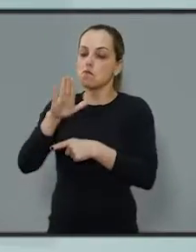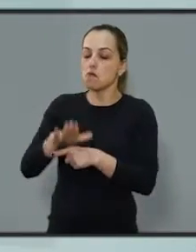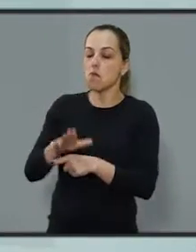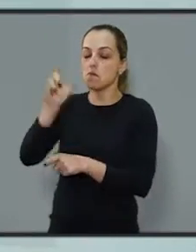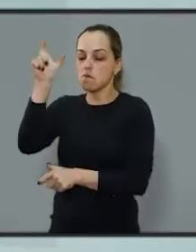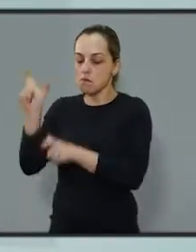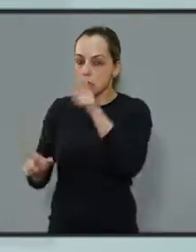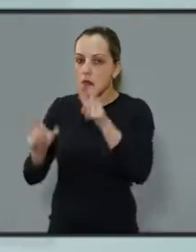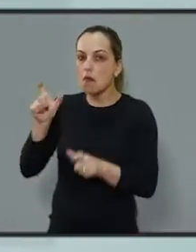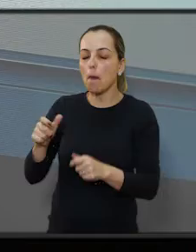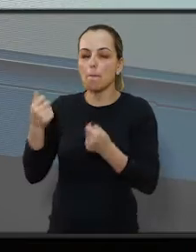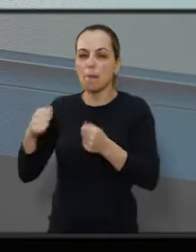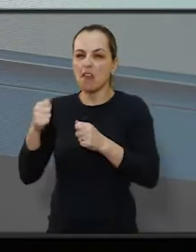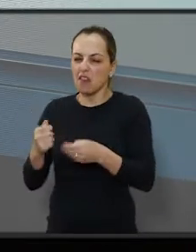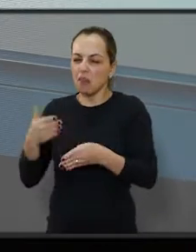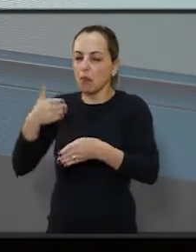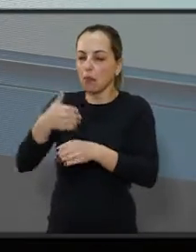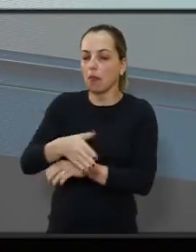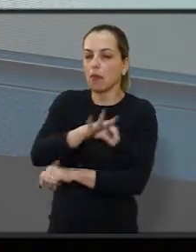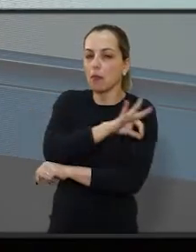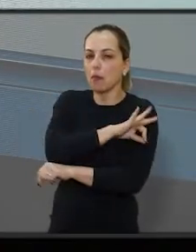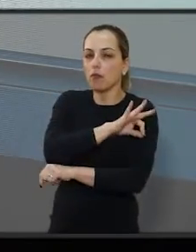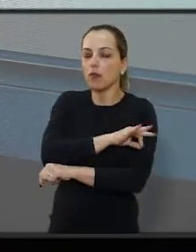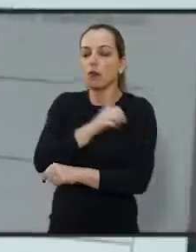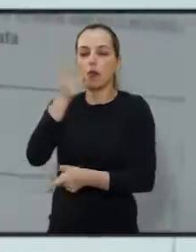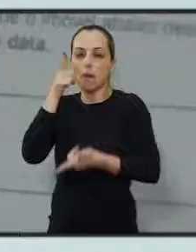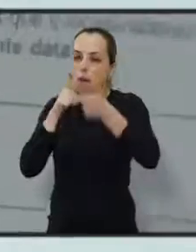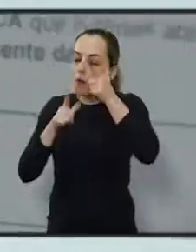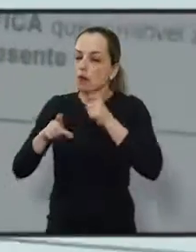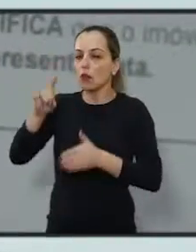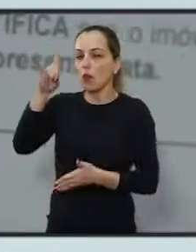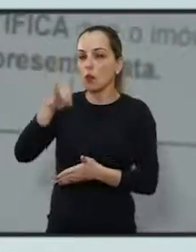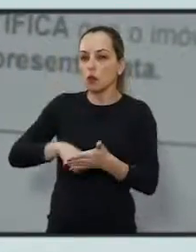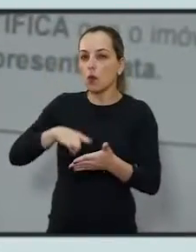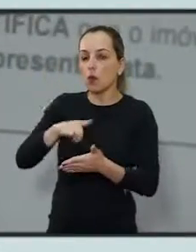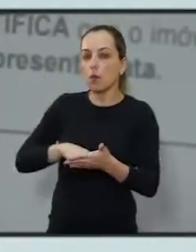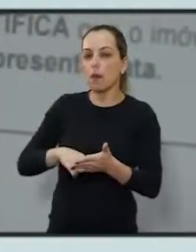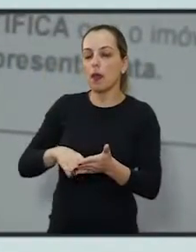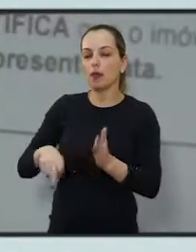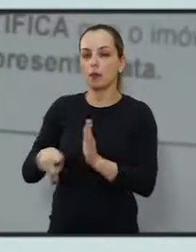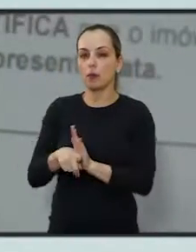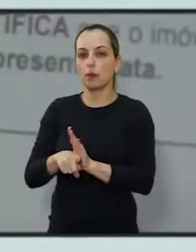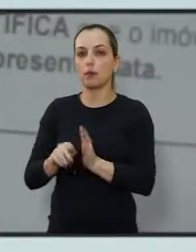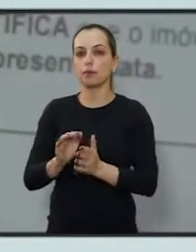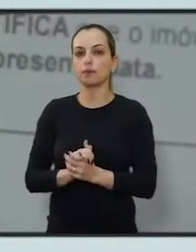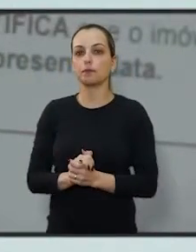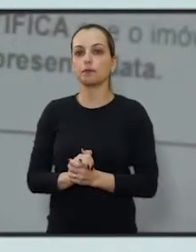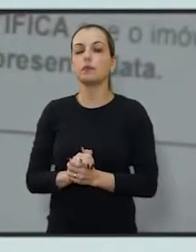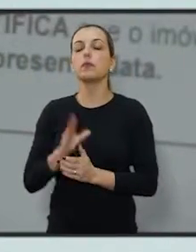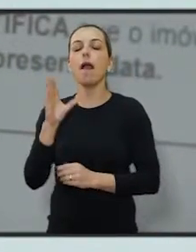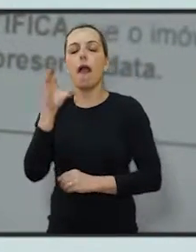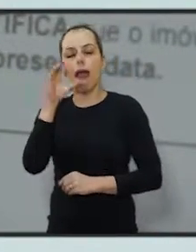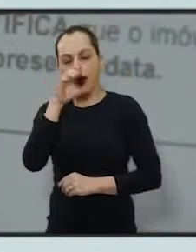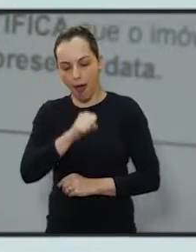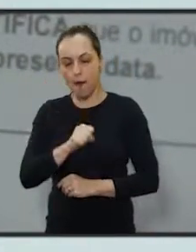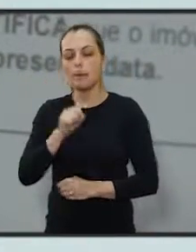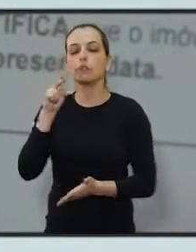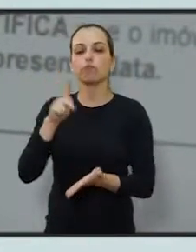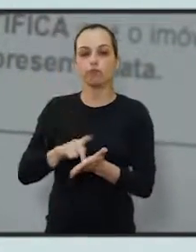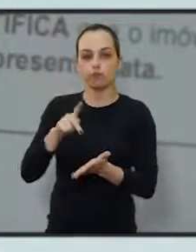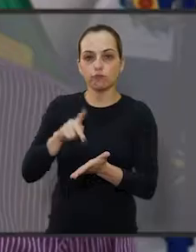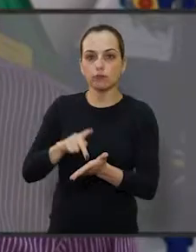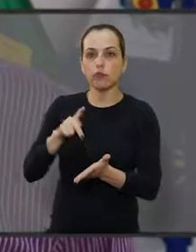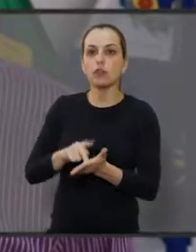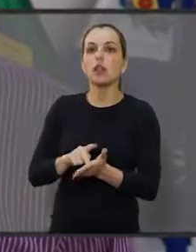contribui com a vida do cidadão que não precisa mais sair da sua casa para ter esse certificado. E era imediato ou não?